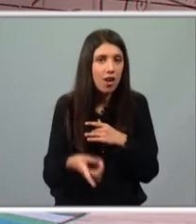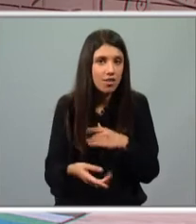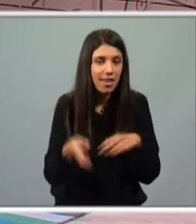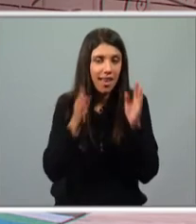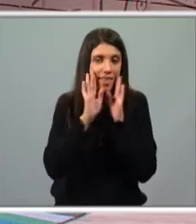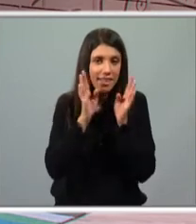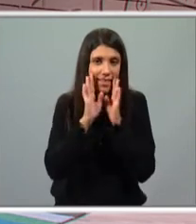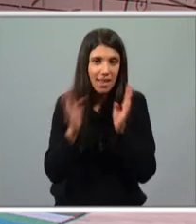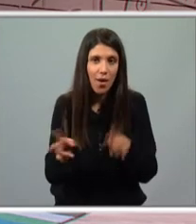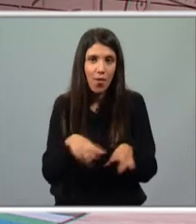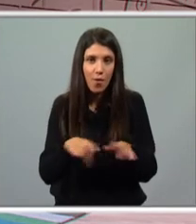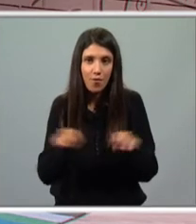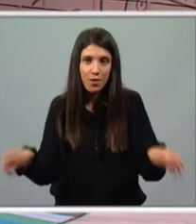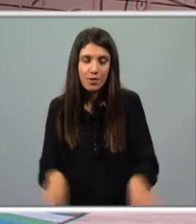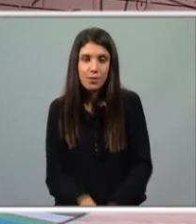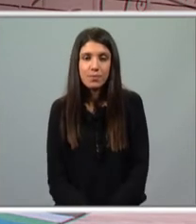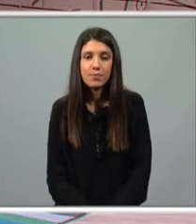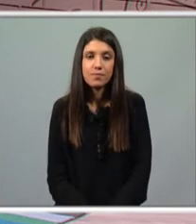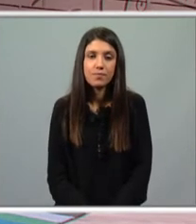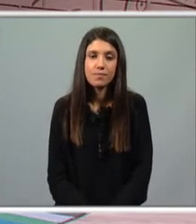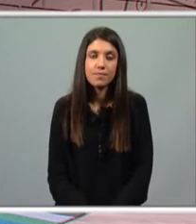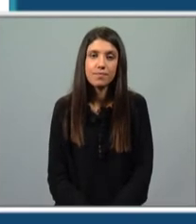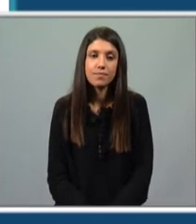atenção ao vídeo que te vou mostrar agora.